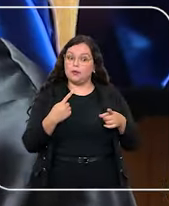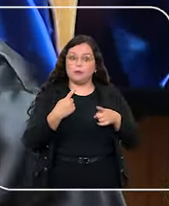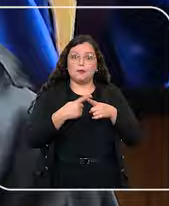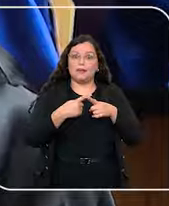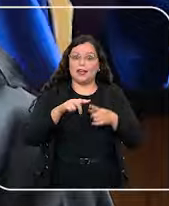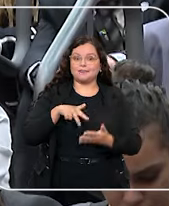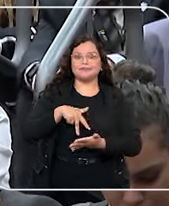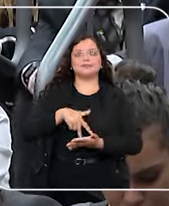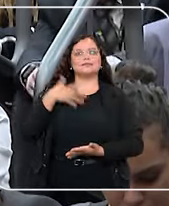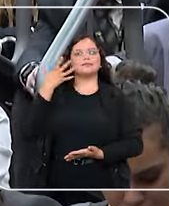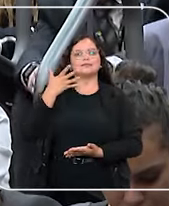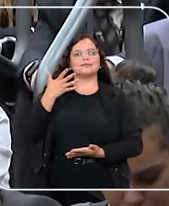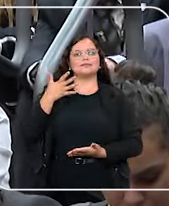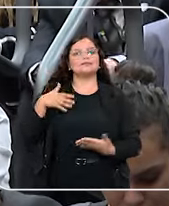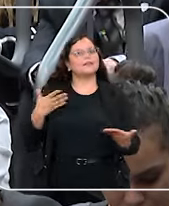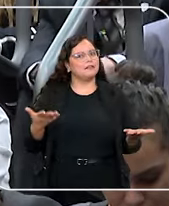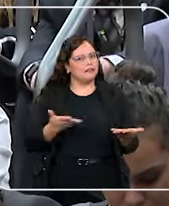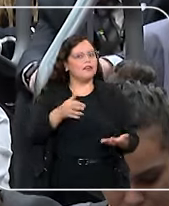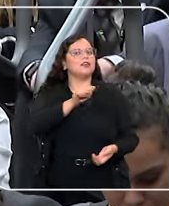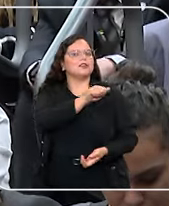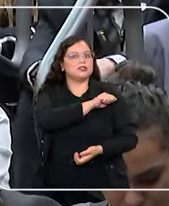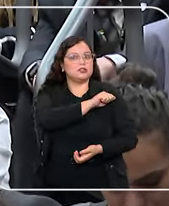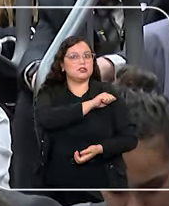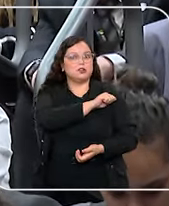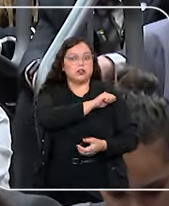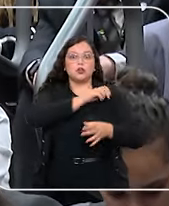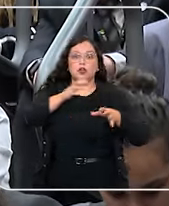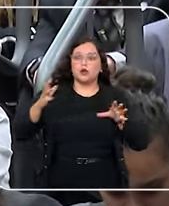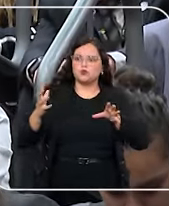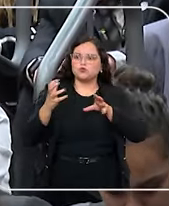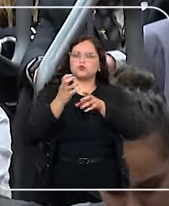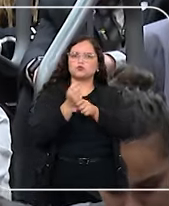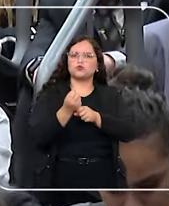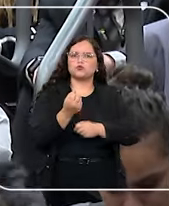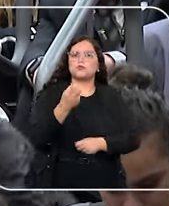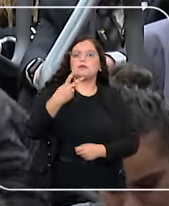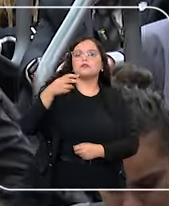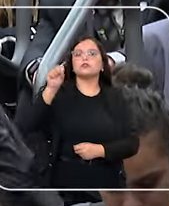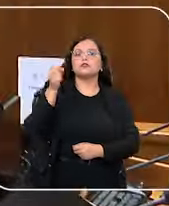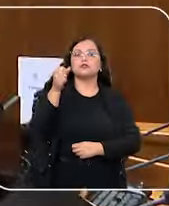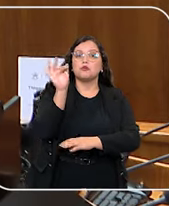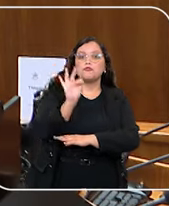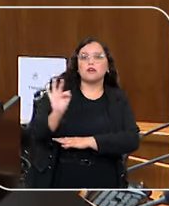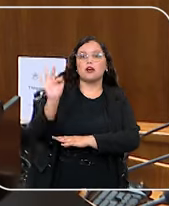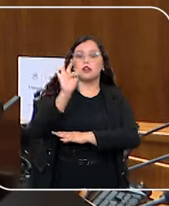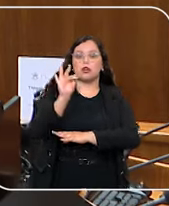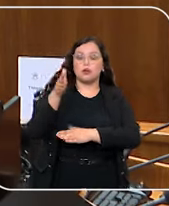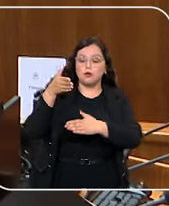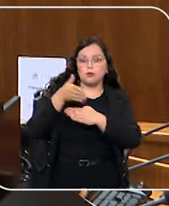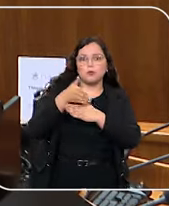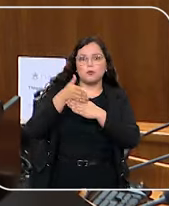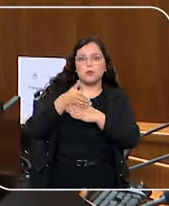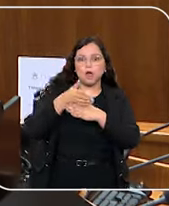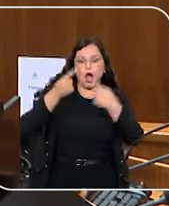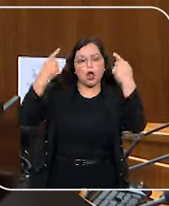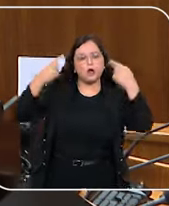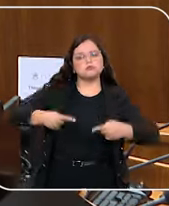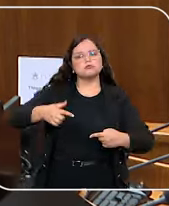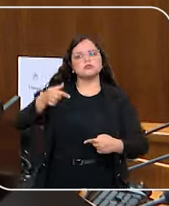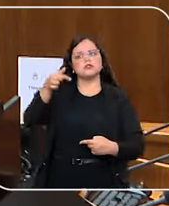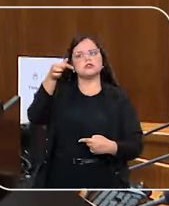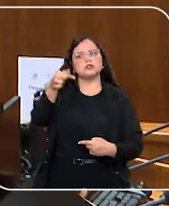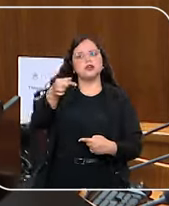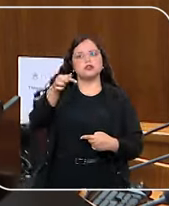sustentação. Foi assim que estudantes de 28 faculdades de direito de todo o Brasil participaram da sétima competição